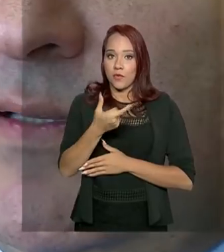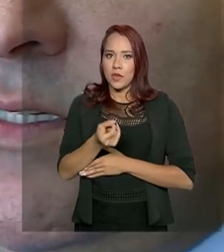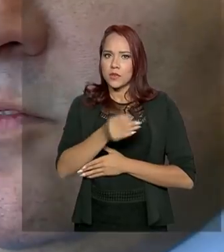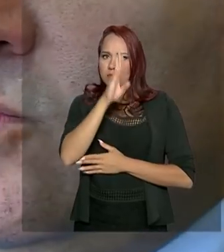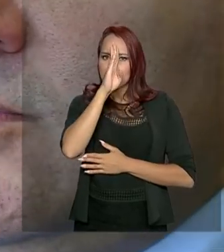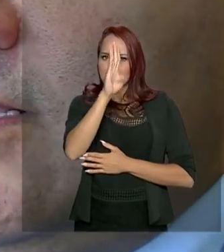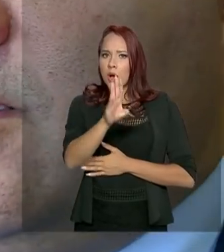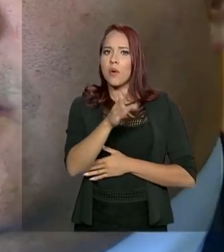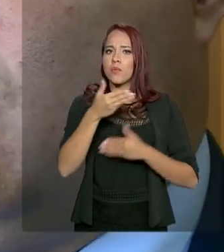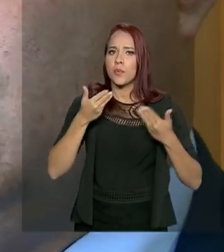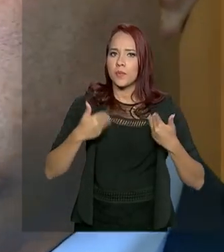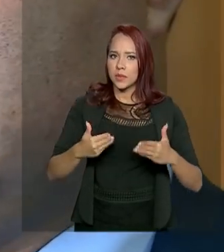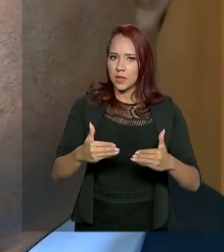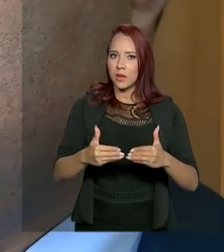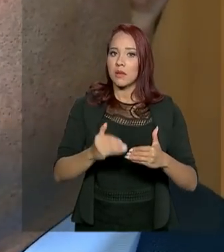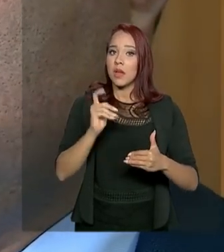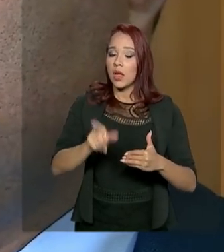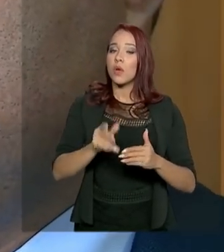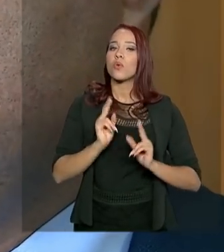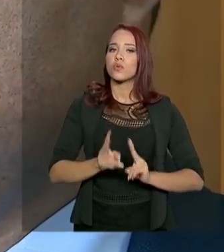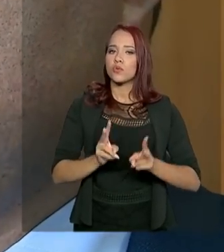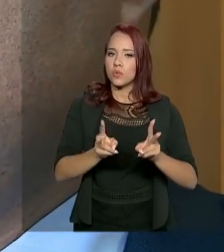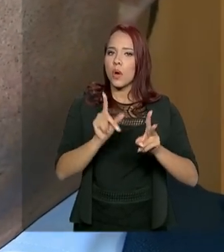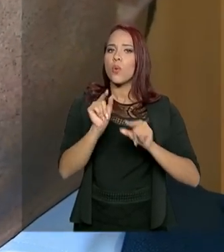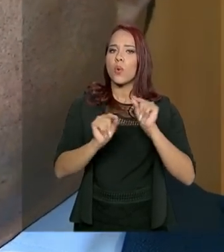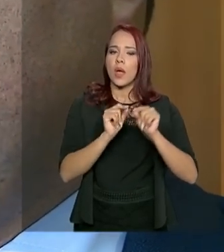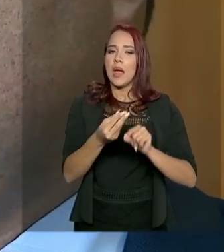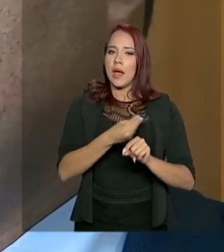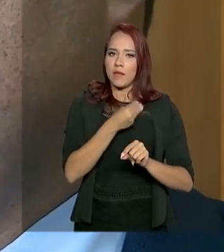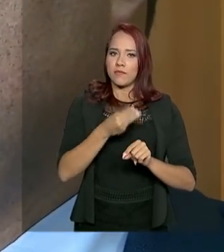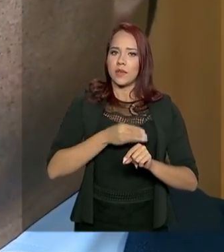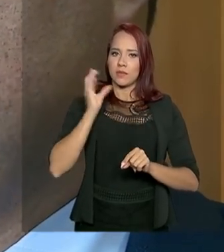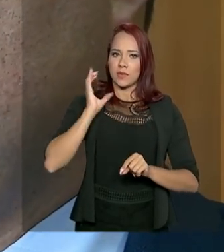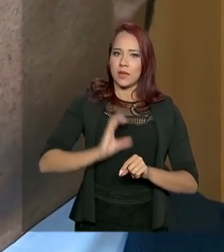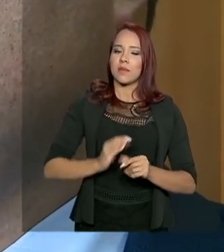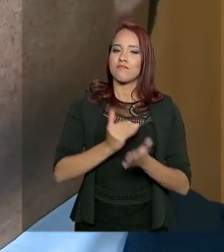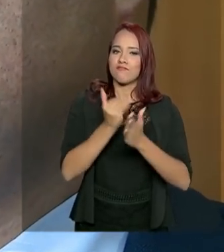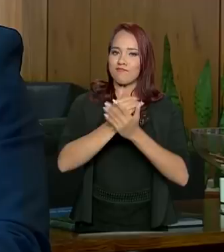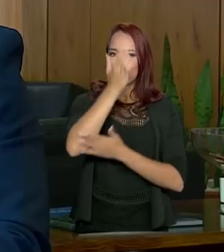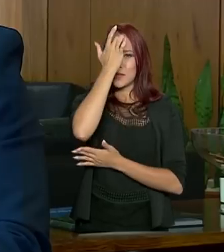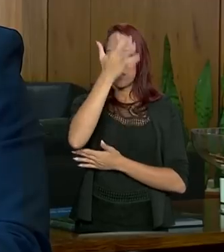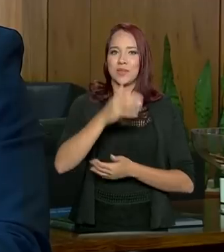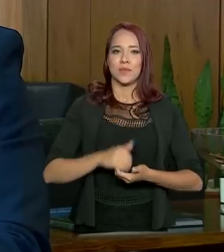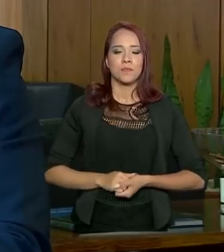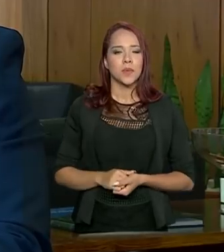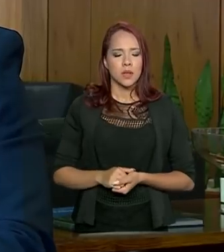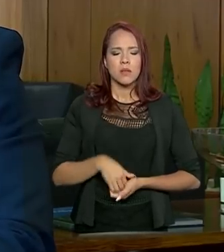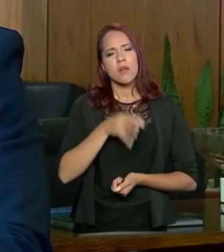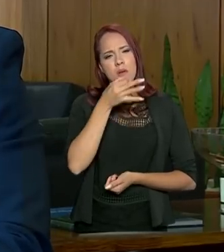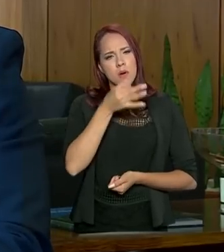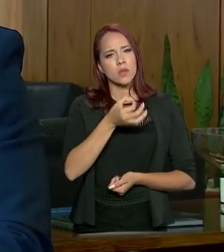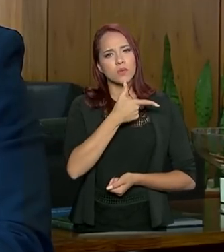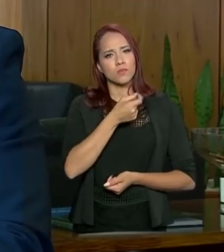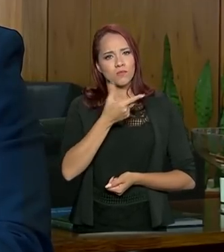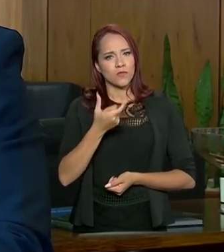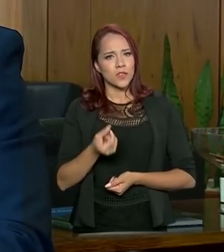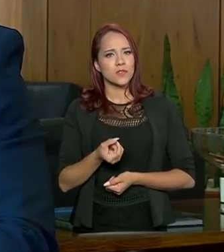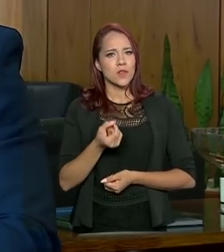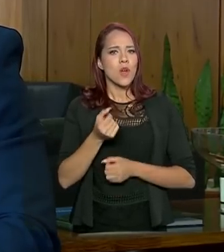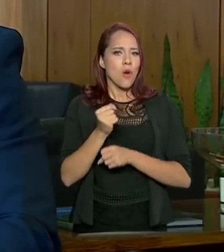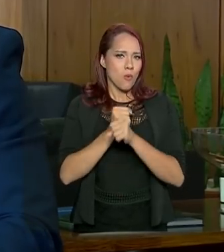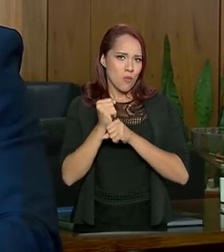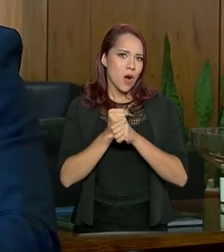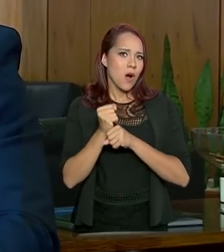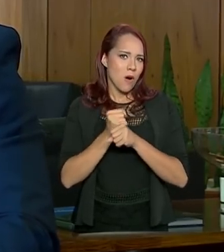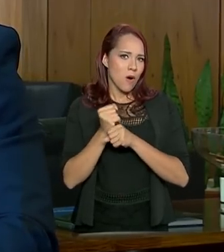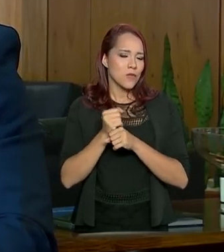prioridade do Ministério continua sendo tornar a vida do cidadão mais fácil. Acho que 2020 vai ser um ano que, após a casa